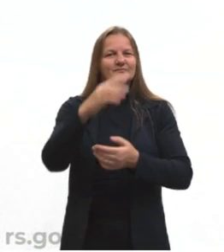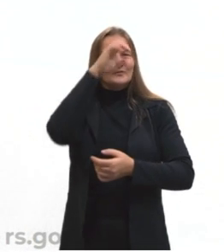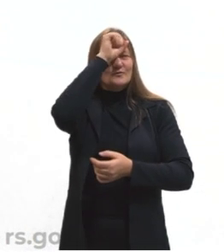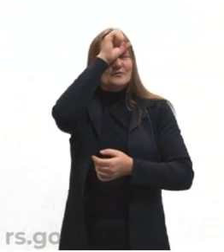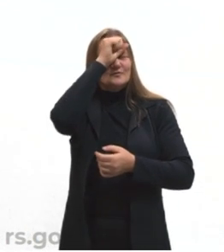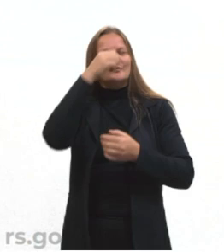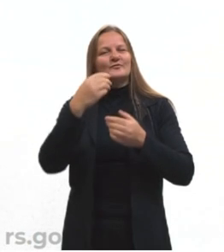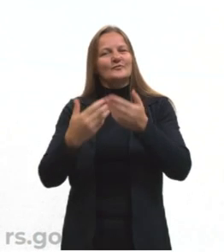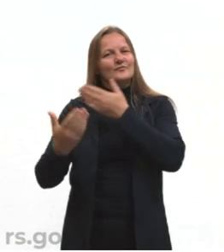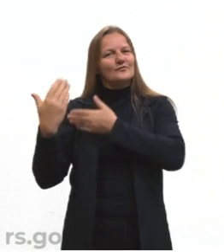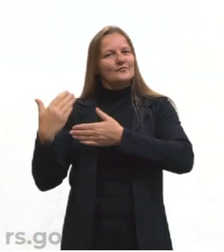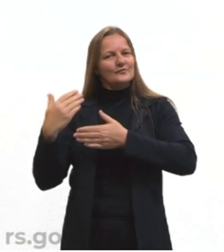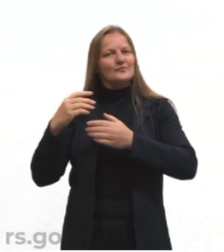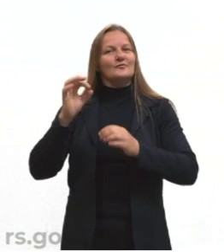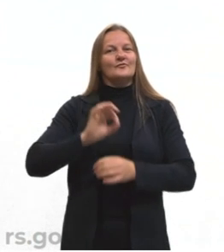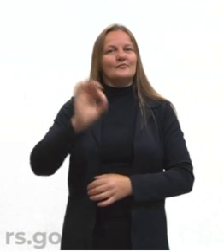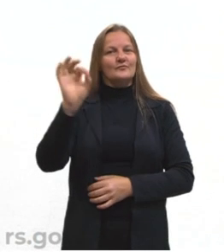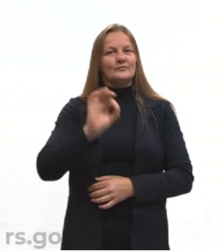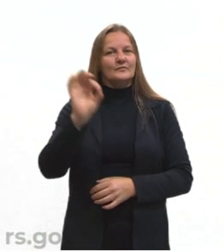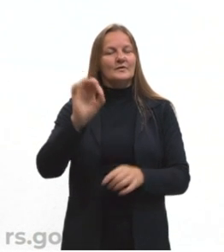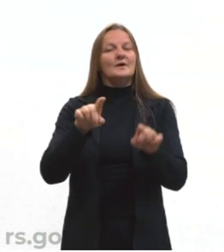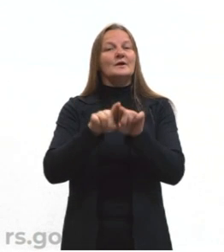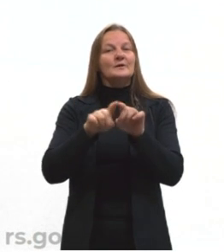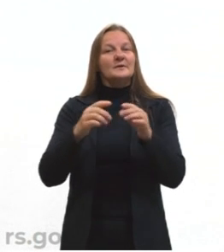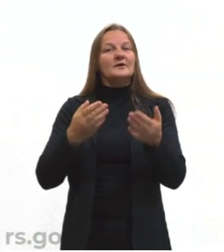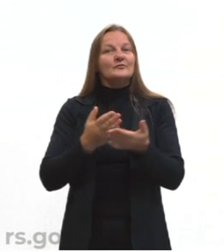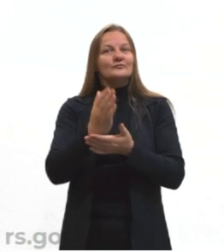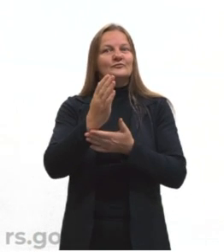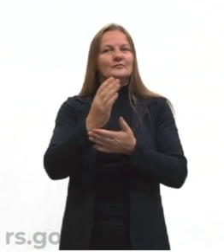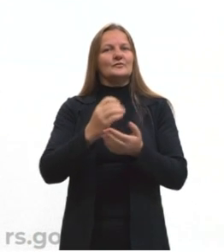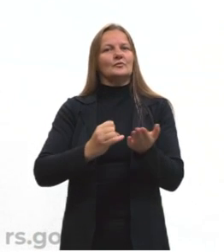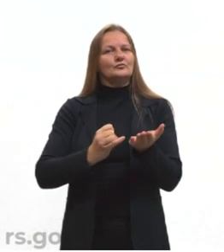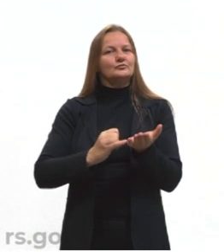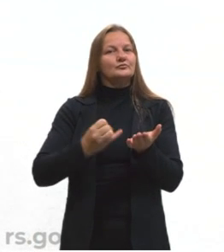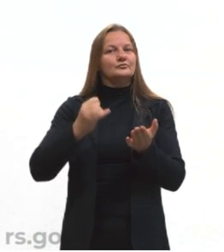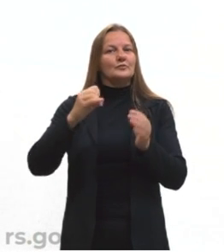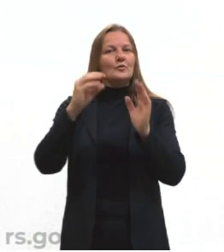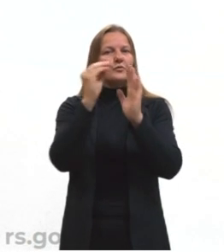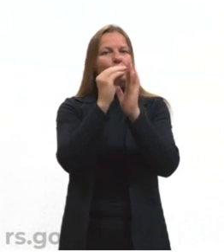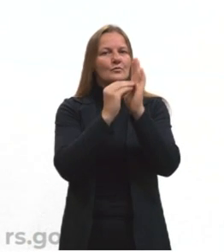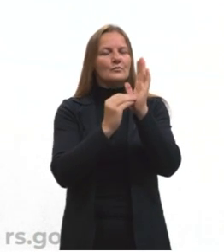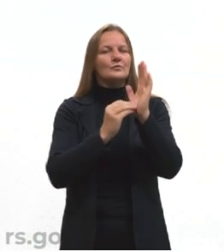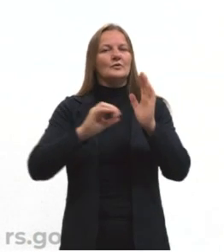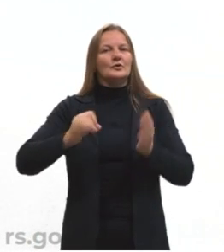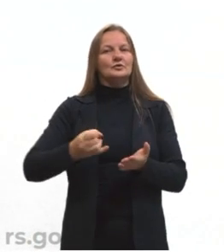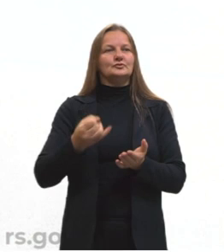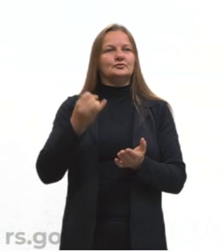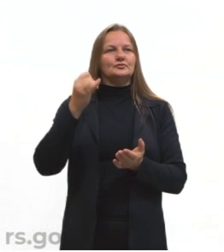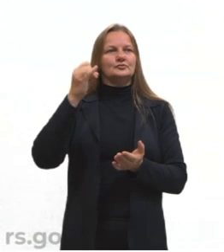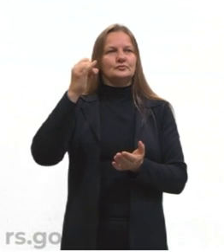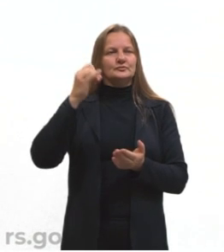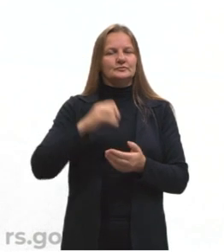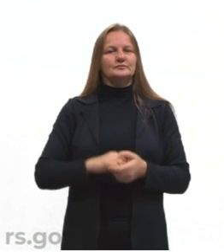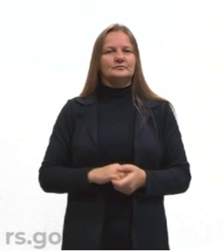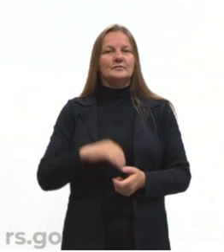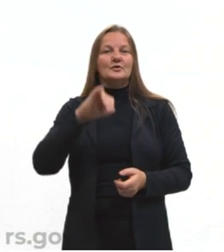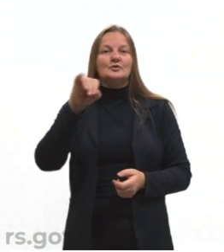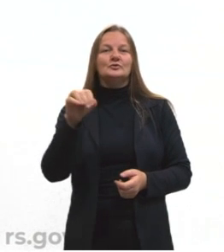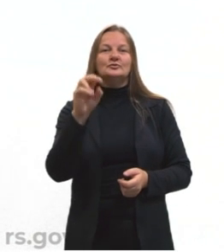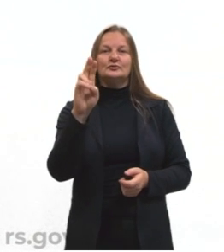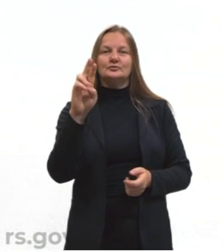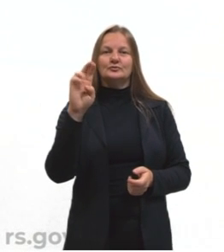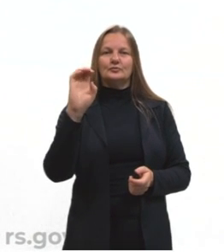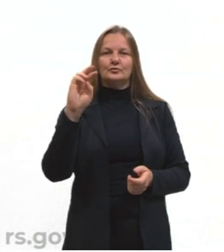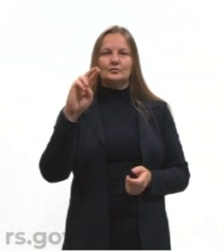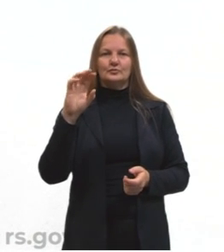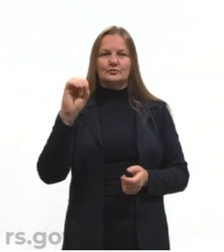trabalhamos de porcentagem, mas agora entrando de fato no conteúdo juros. E vamos ver então se de